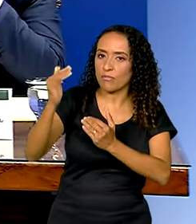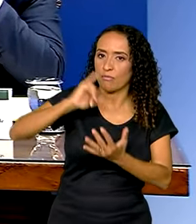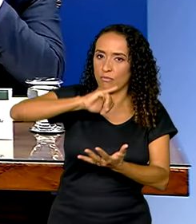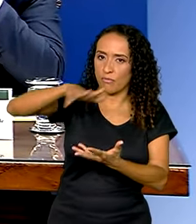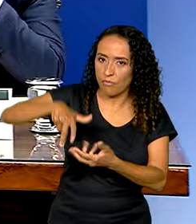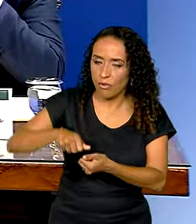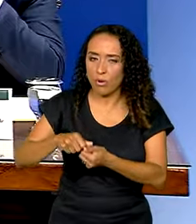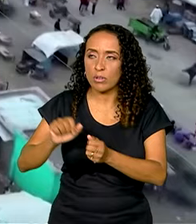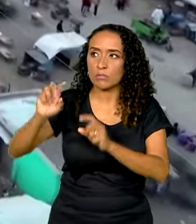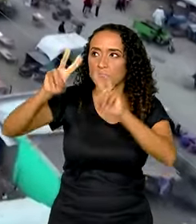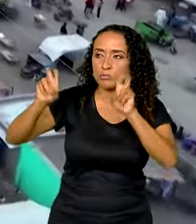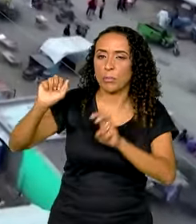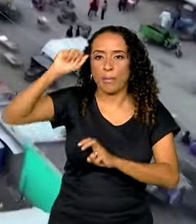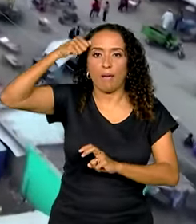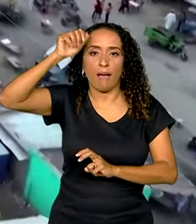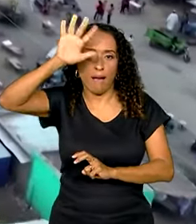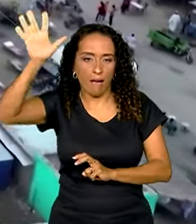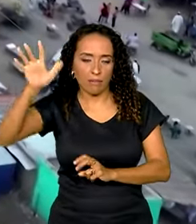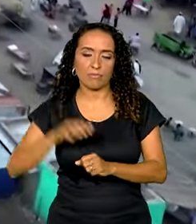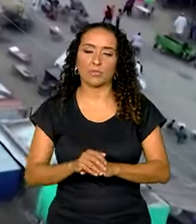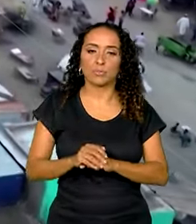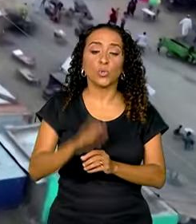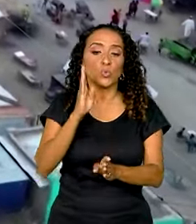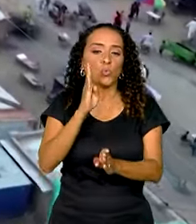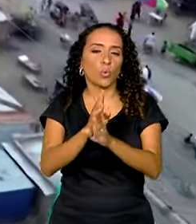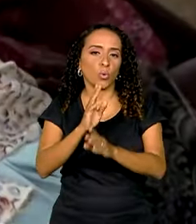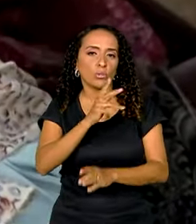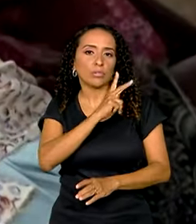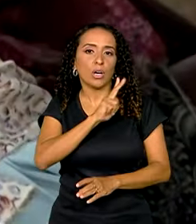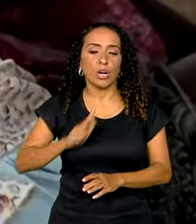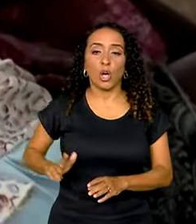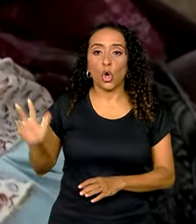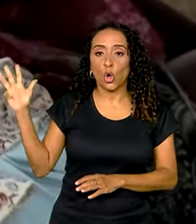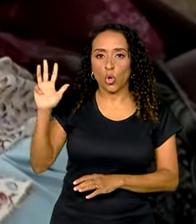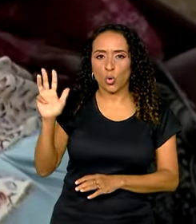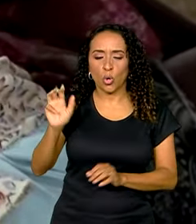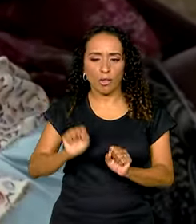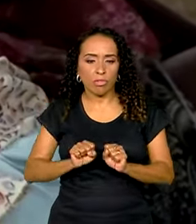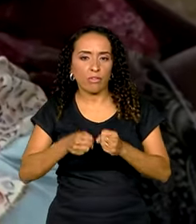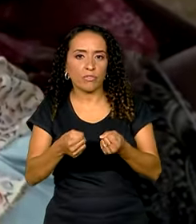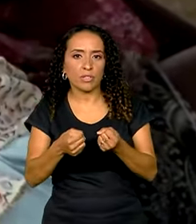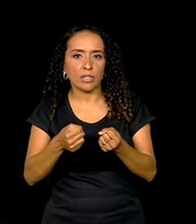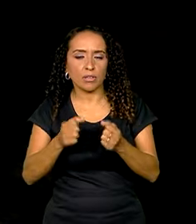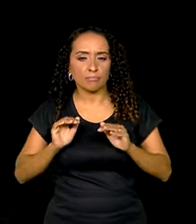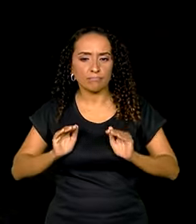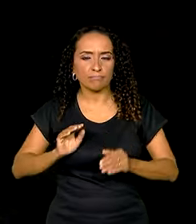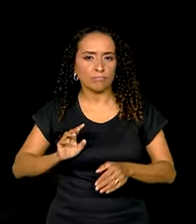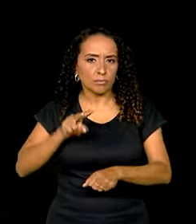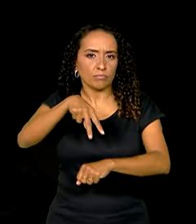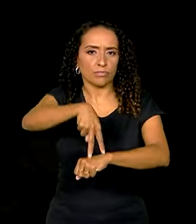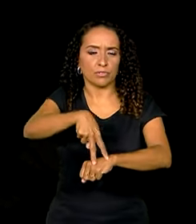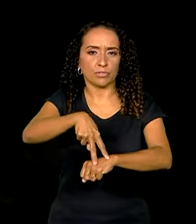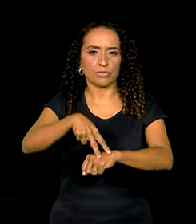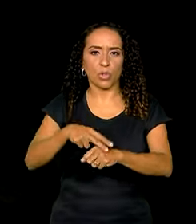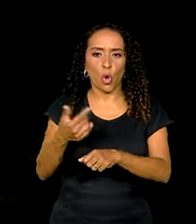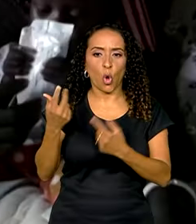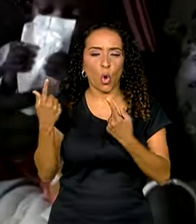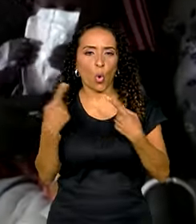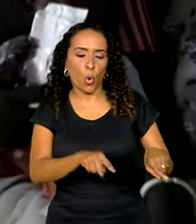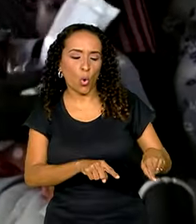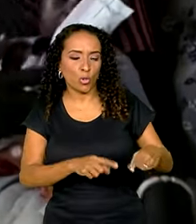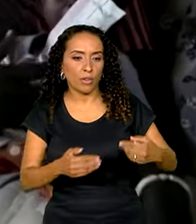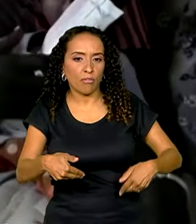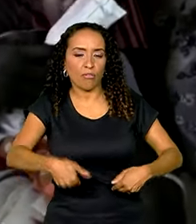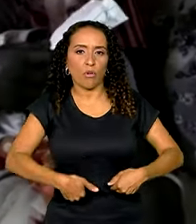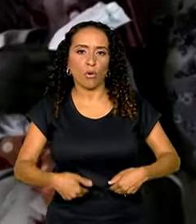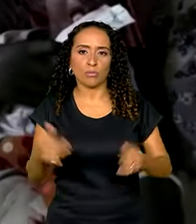que diz respeito à África. No encontro, Lula deve defender uma frente mundial contra a fome, transição energética e